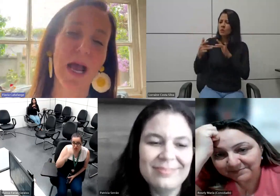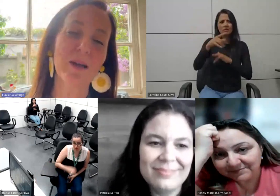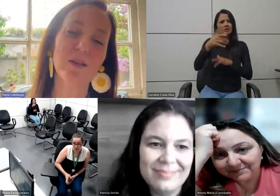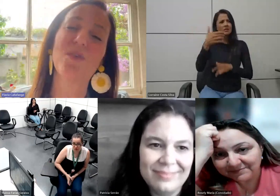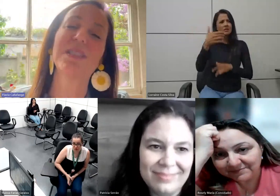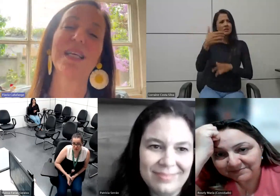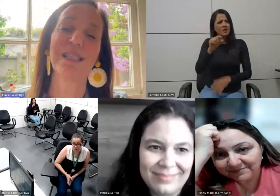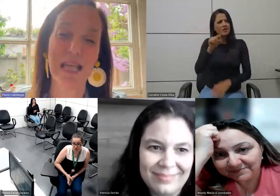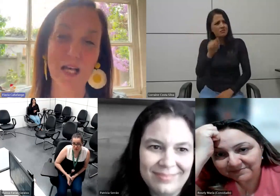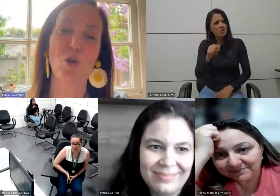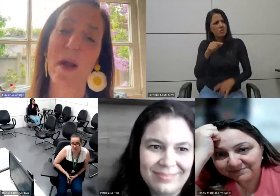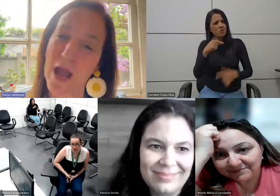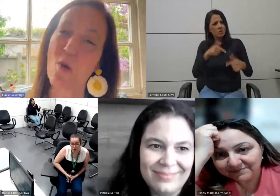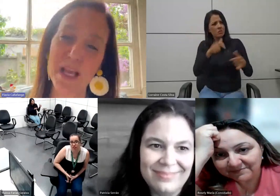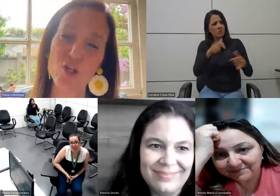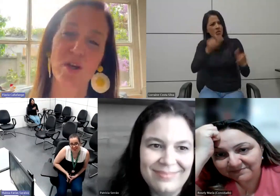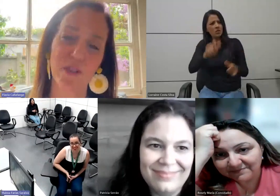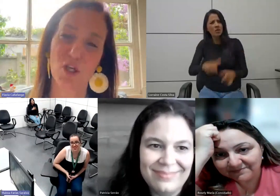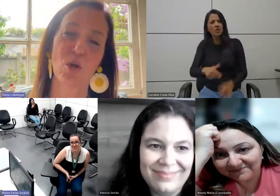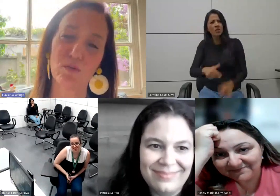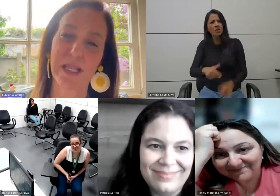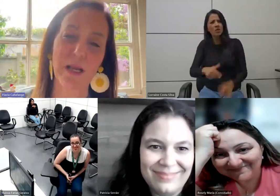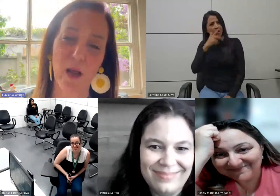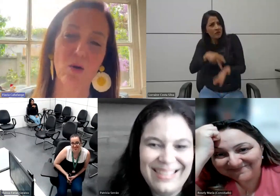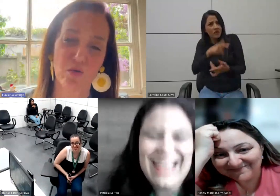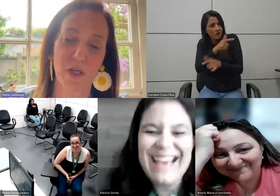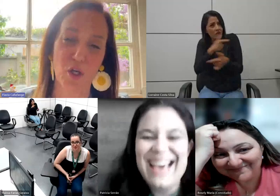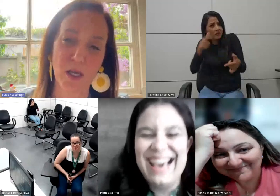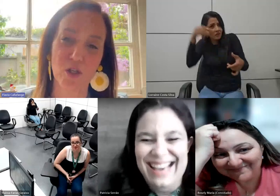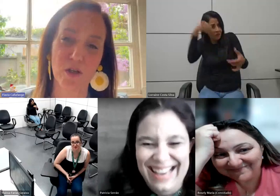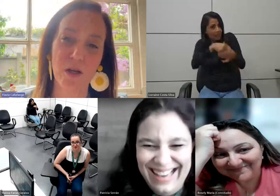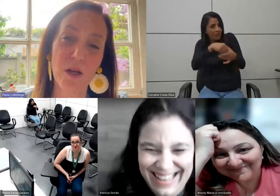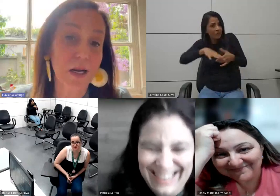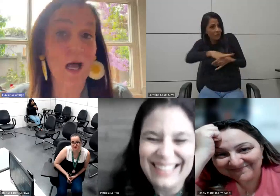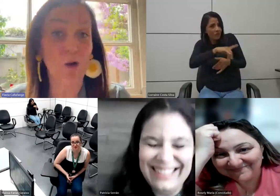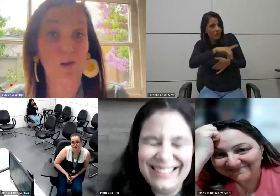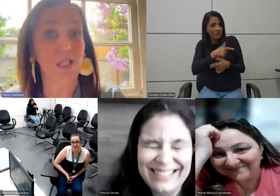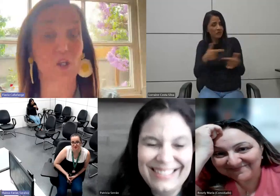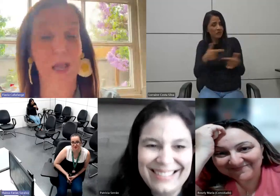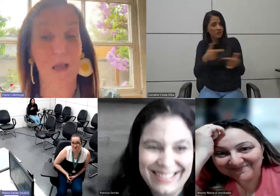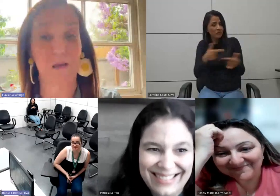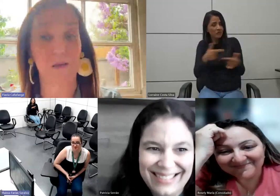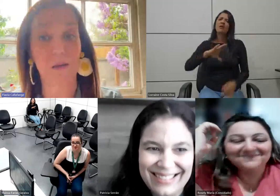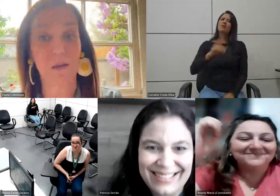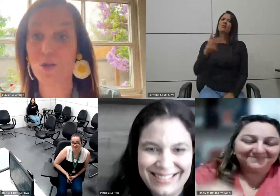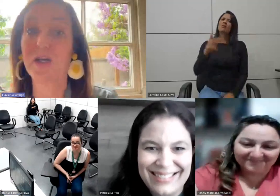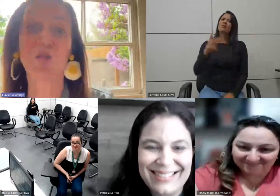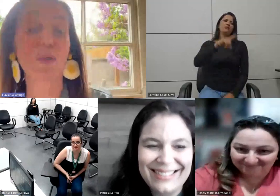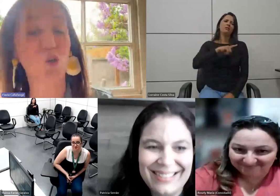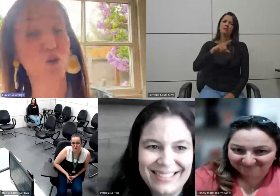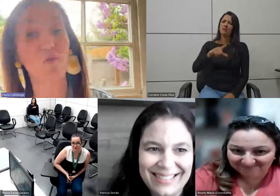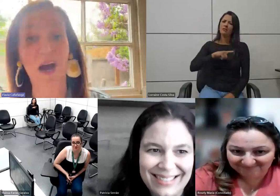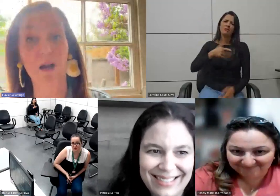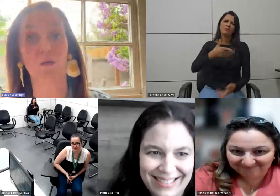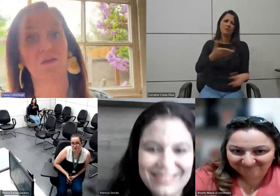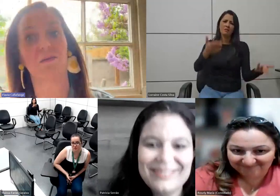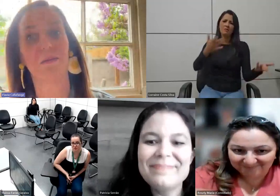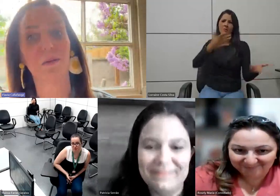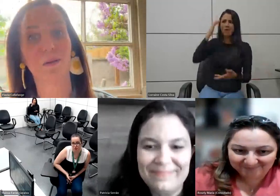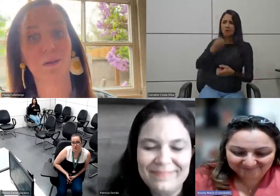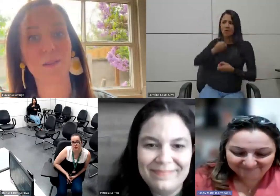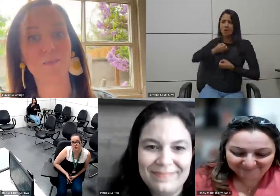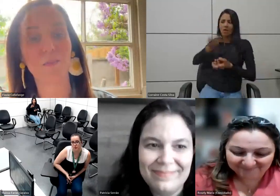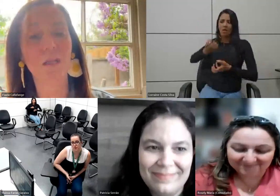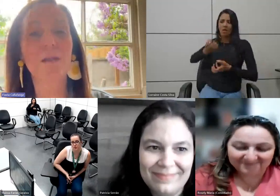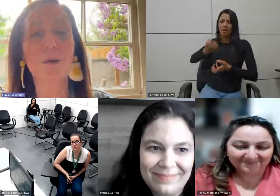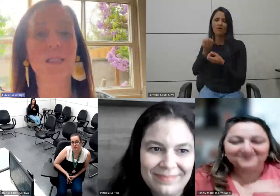mil funcionários e vocês acham realmente que vocês não tem neurodivergentes claro que vocês tem só que as pessoas não falam